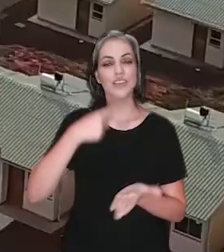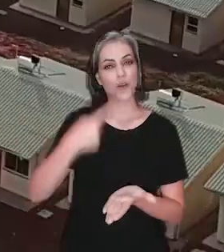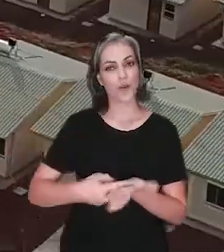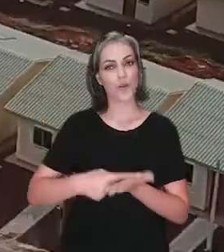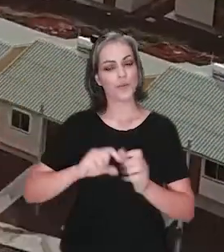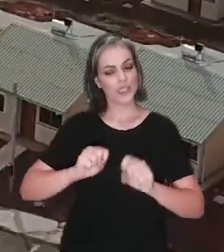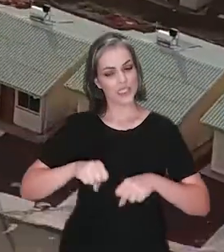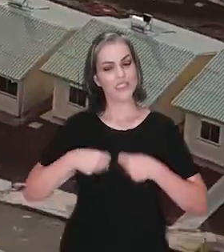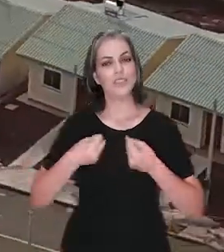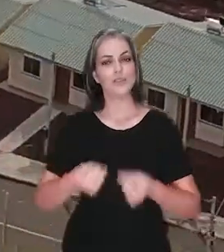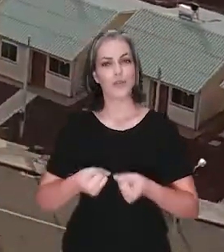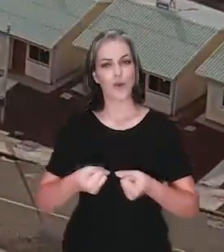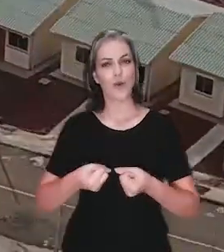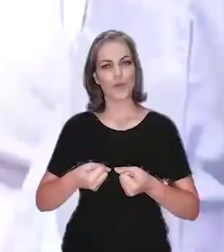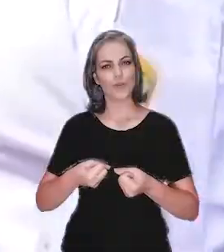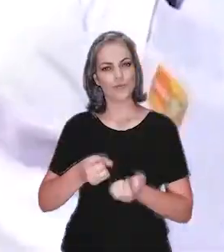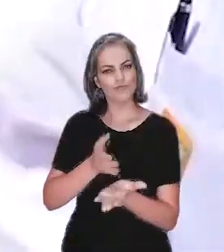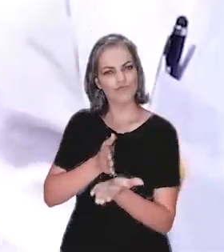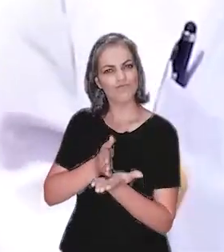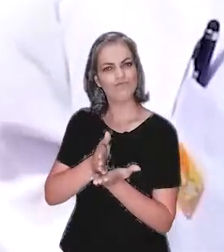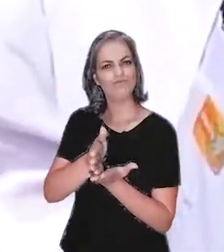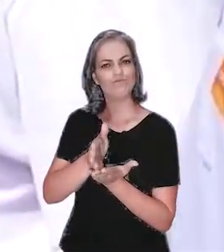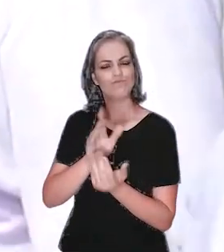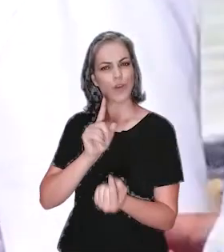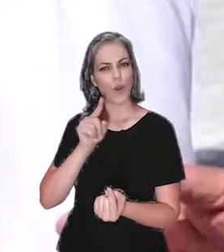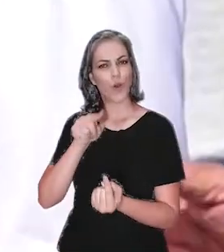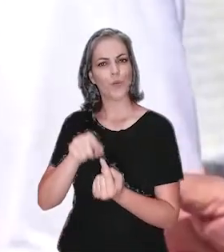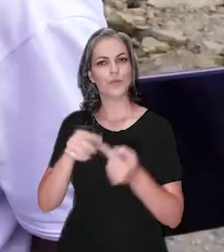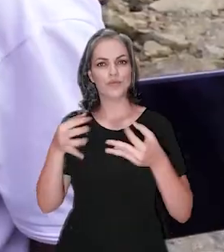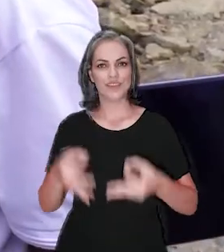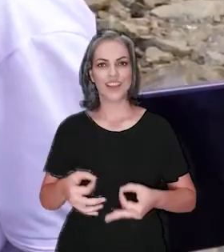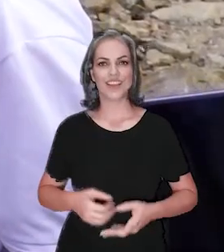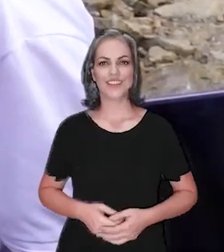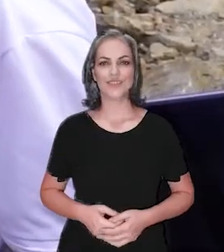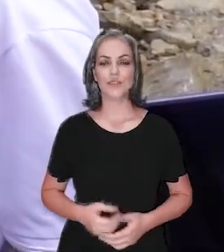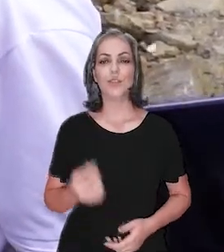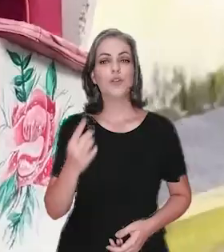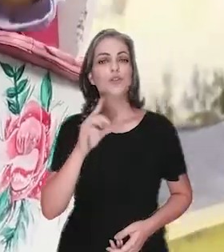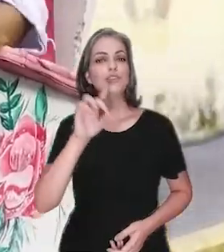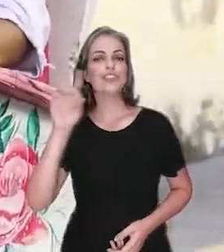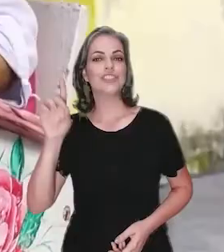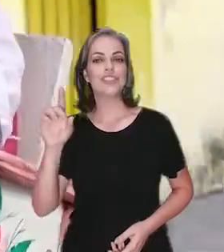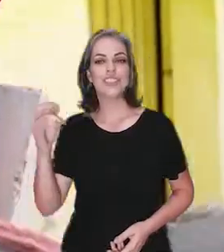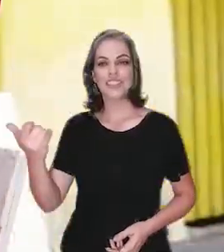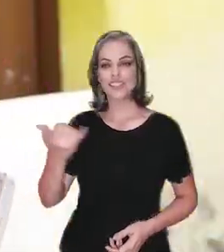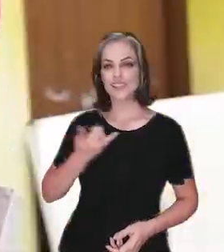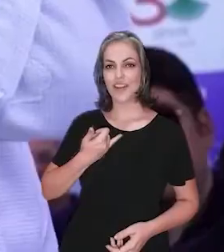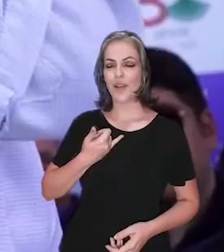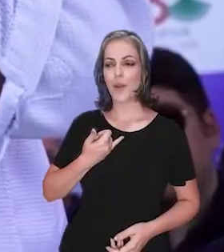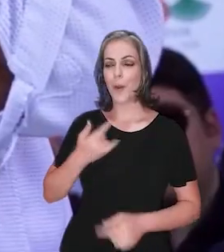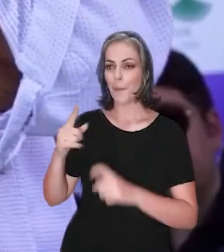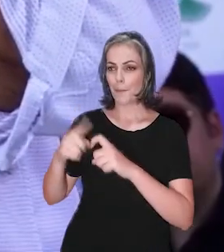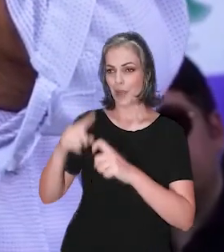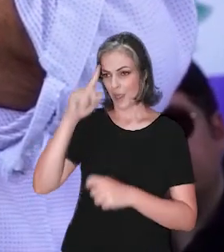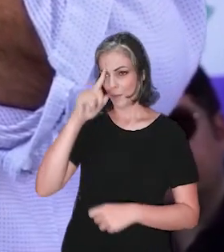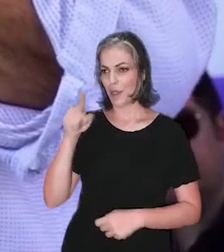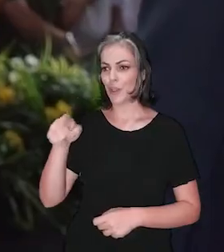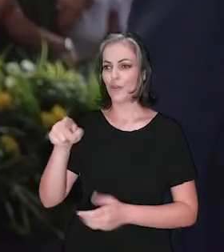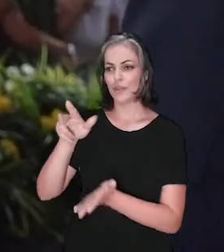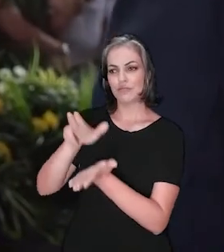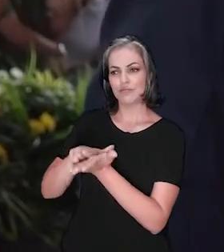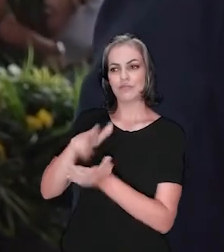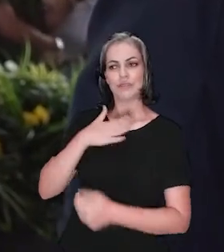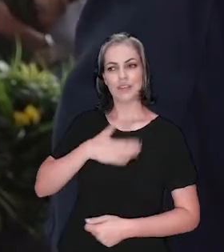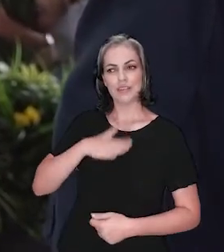esforço, dedicação, sobre propósito. Você uma vez me disse que o médico disse que o seu